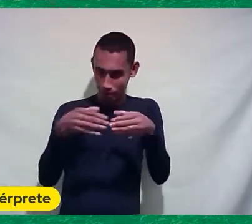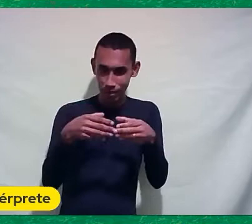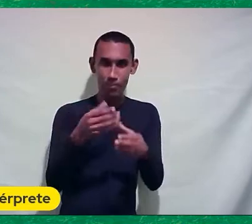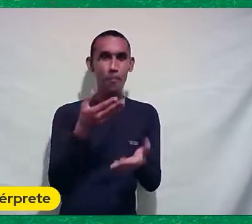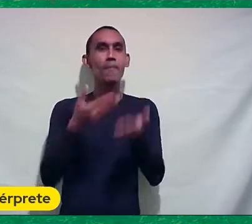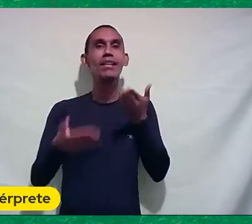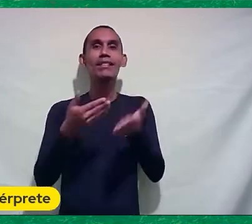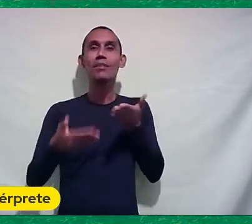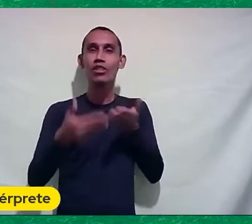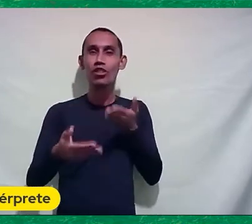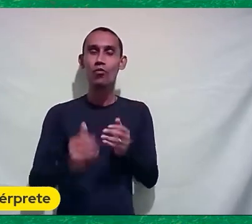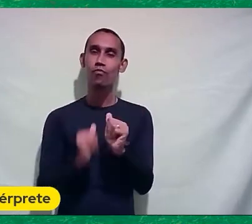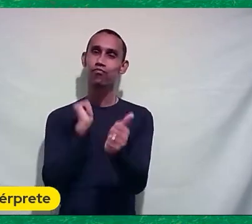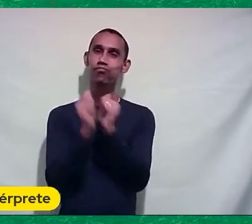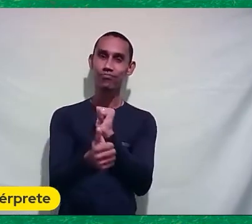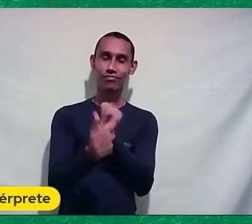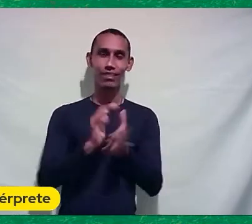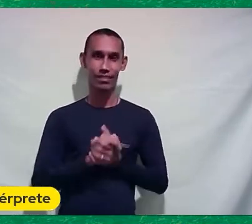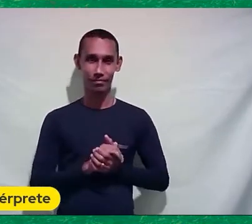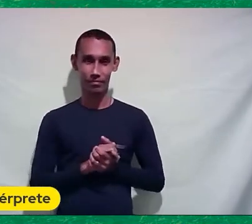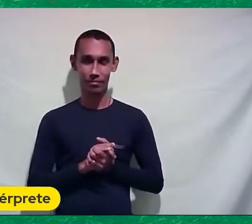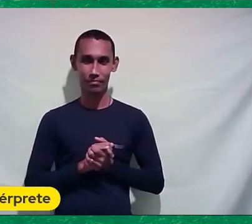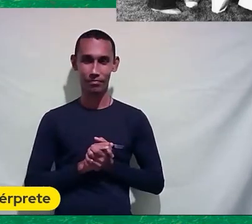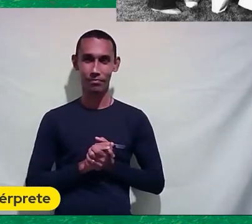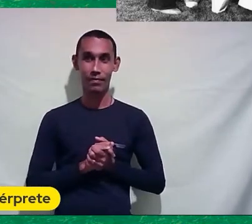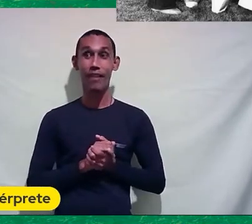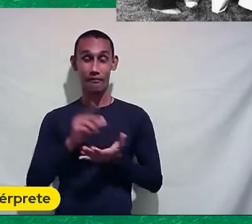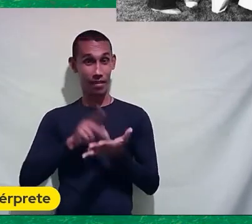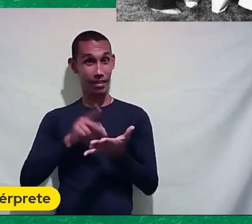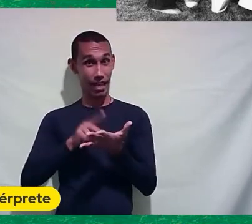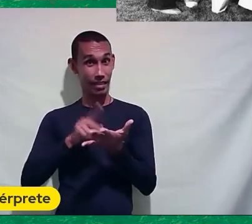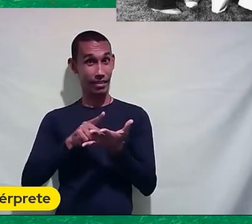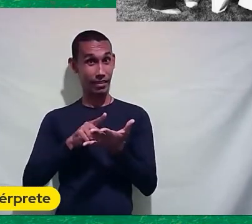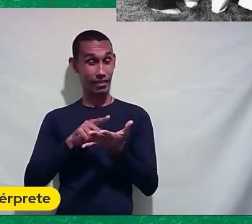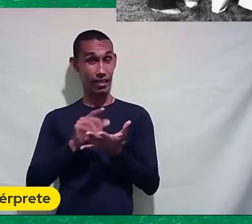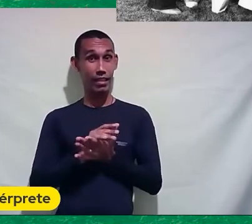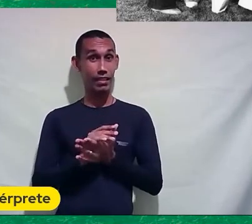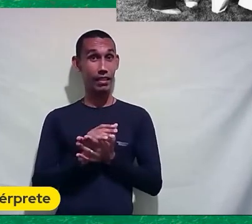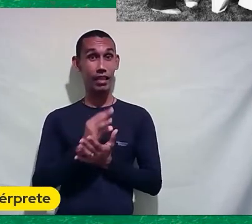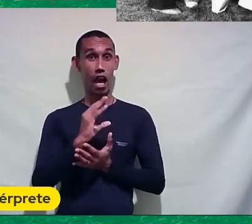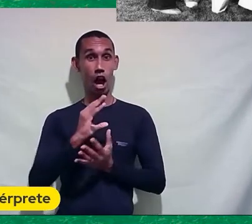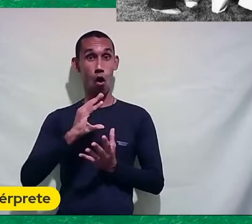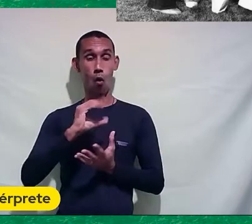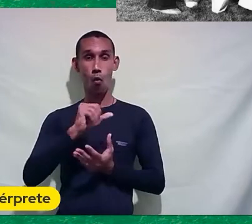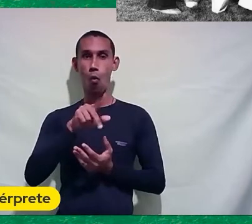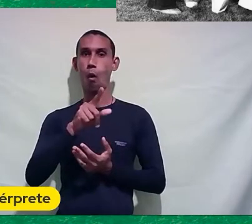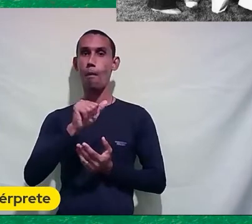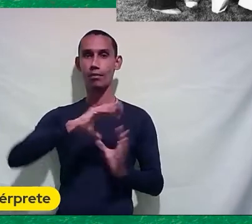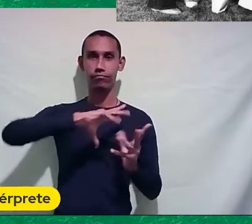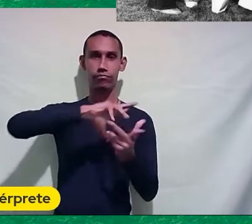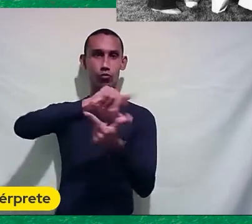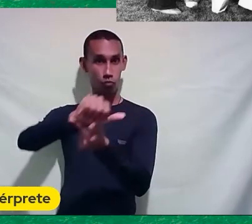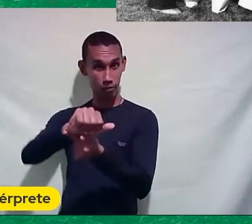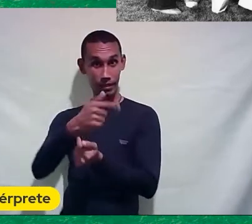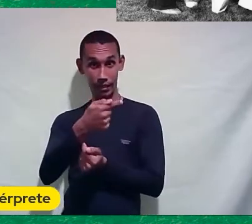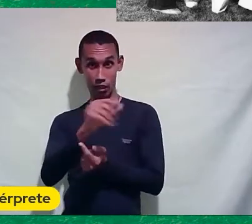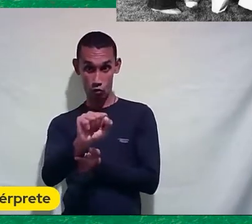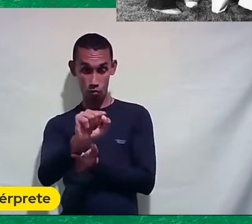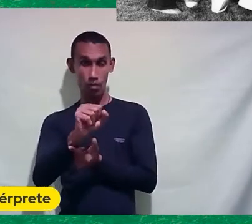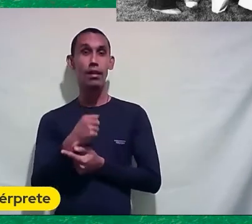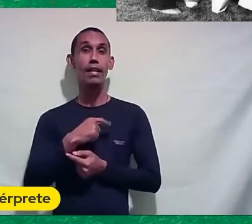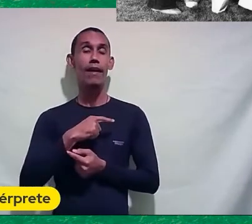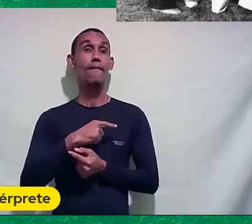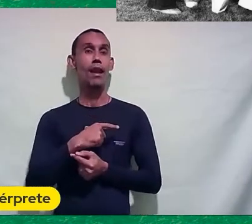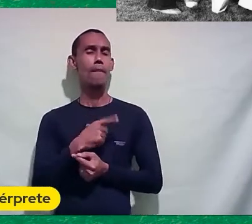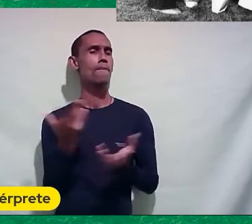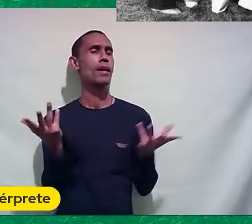cara Bem delineado Mesmo É verdade Nessa Copa Nessa Copa De 78 Era